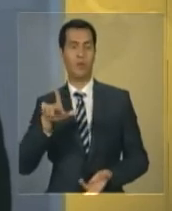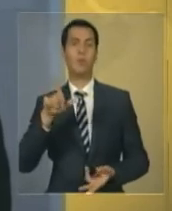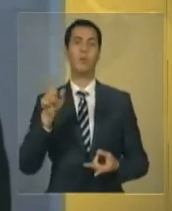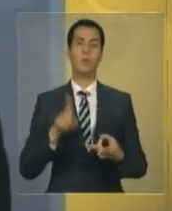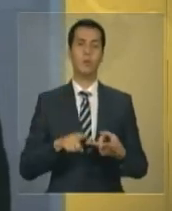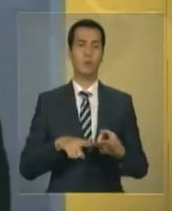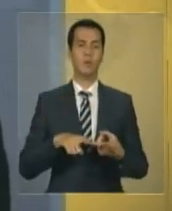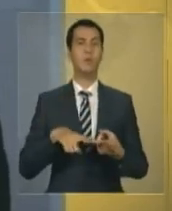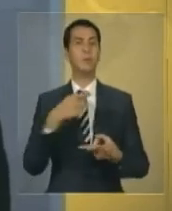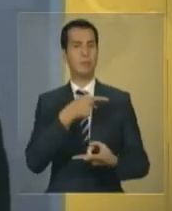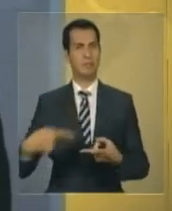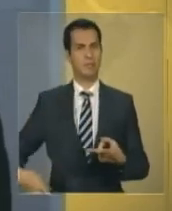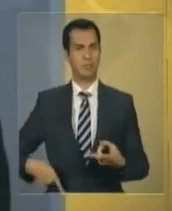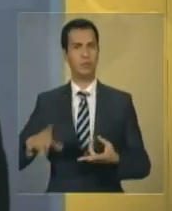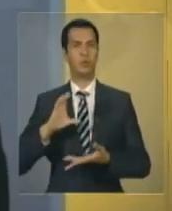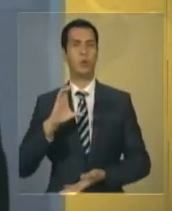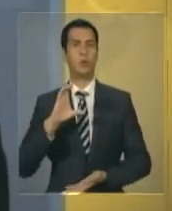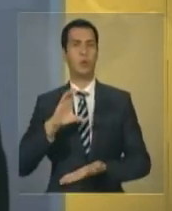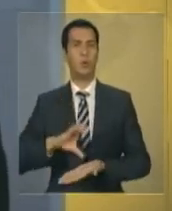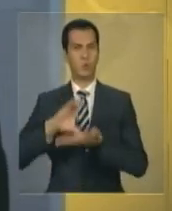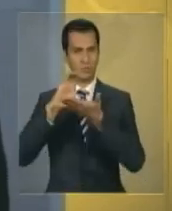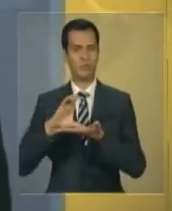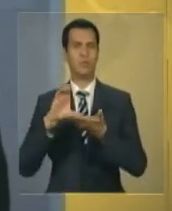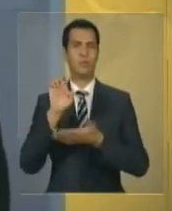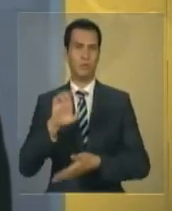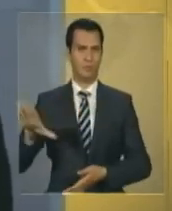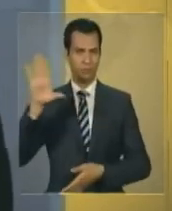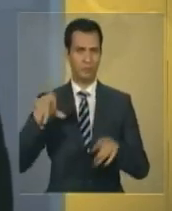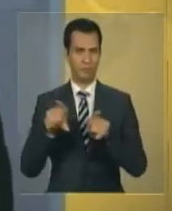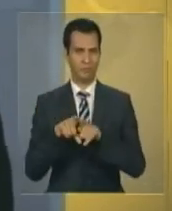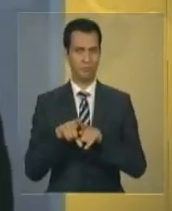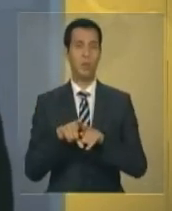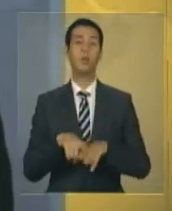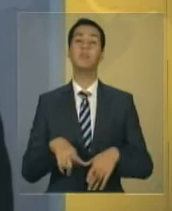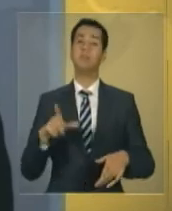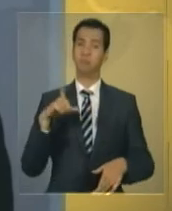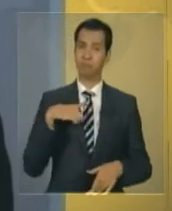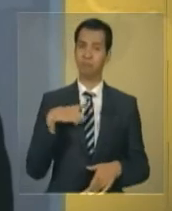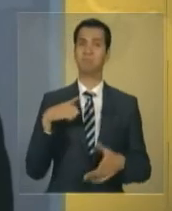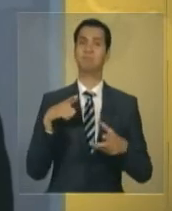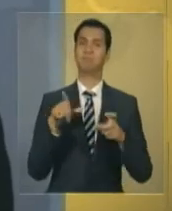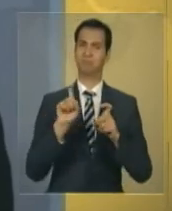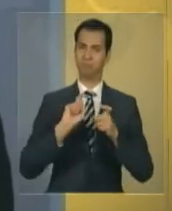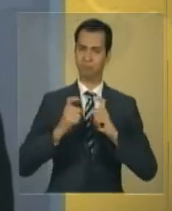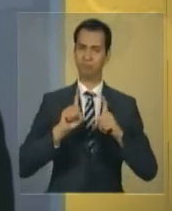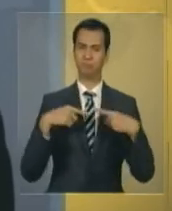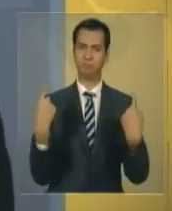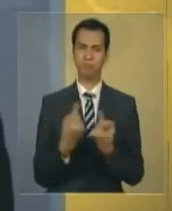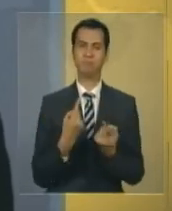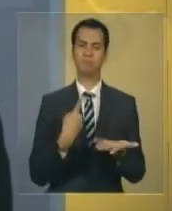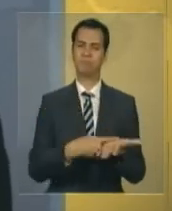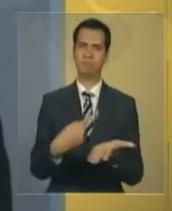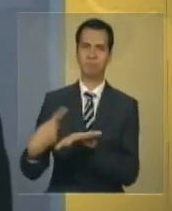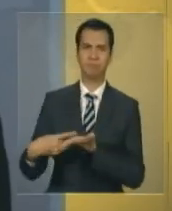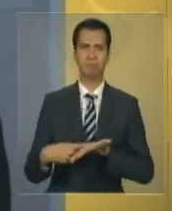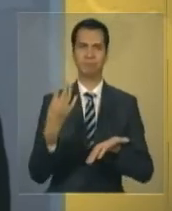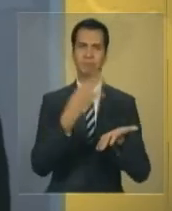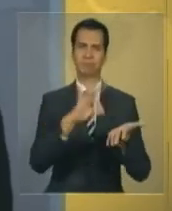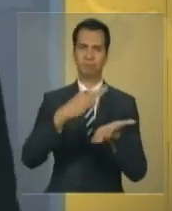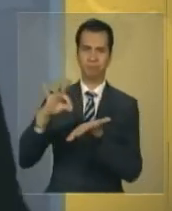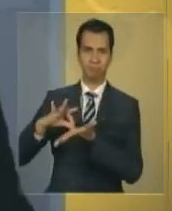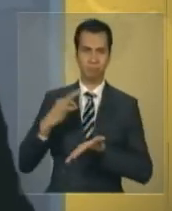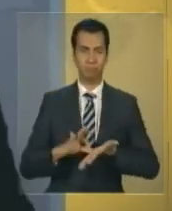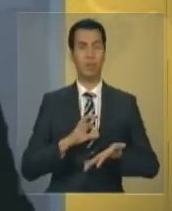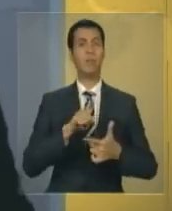assinados uma série de acordos de cooperação, como nas áreas de cultura, tecnologia e inovação. Logo após, houve uma